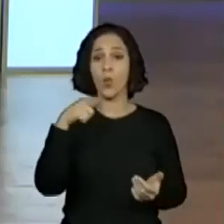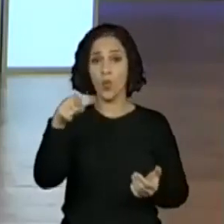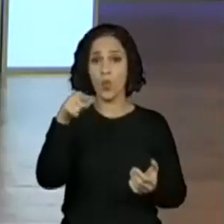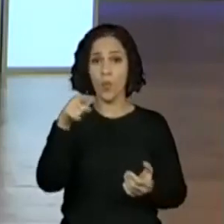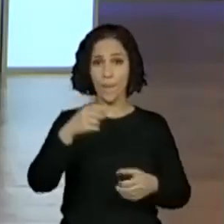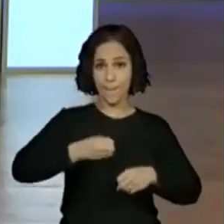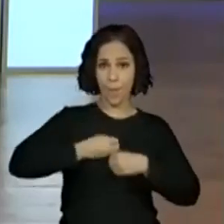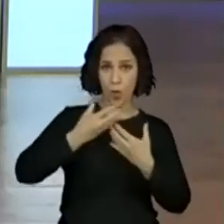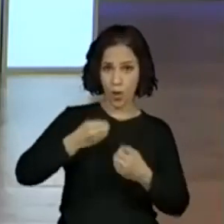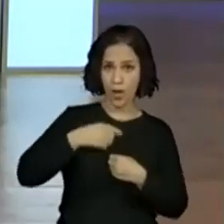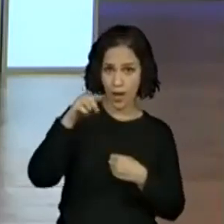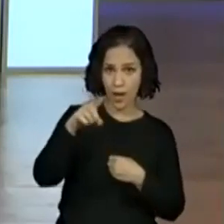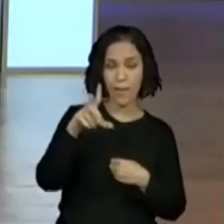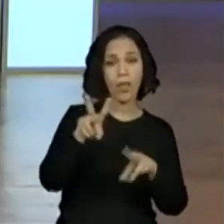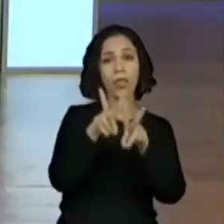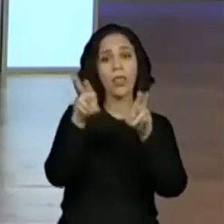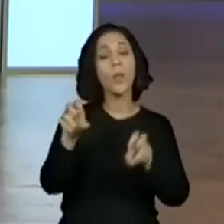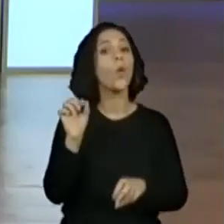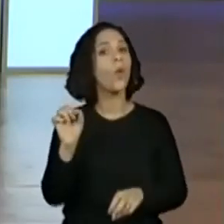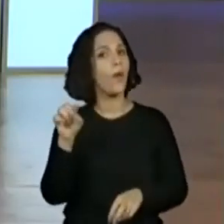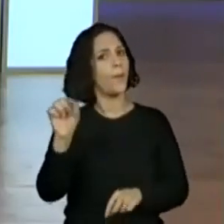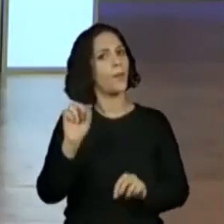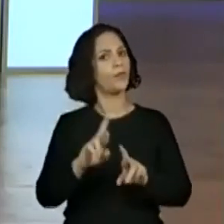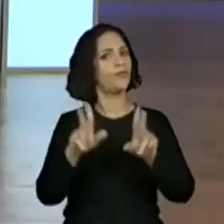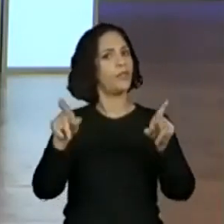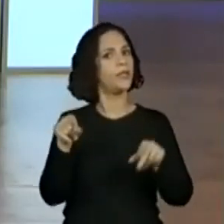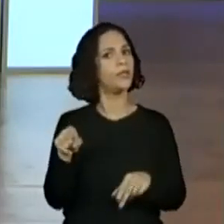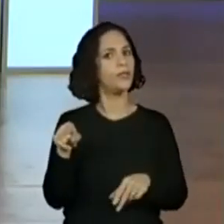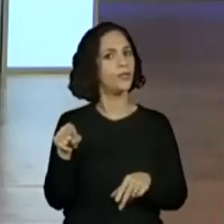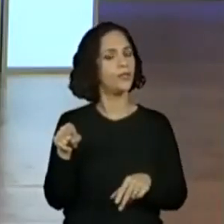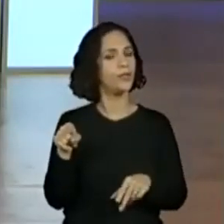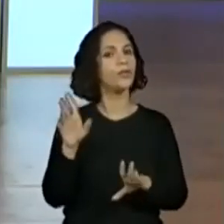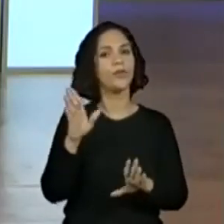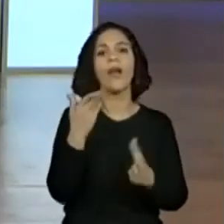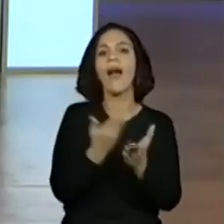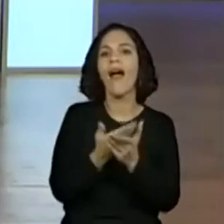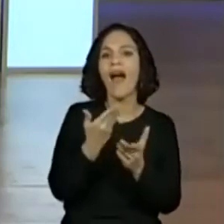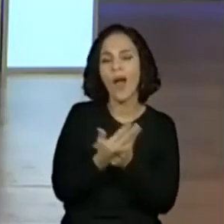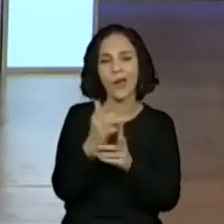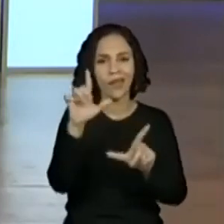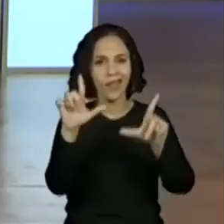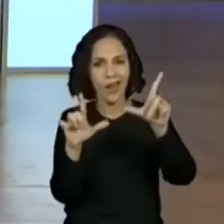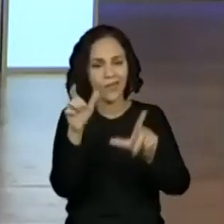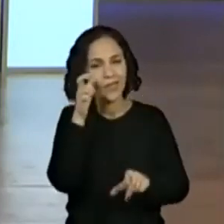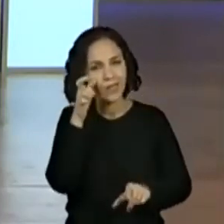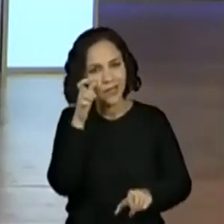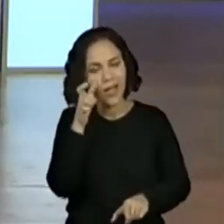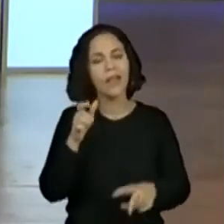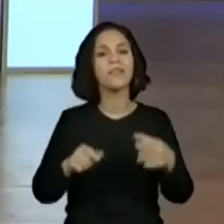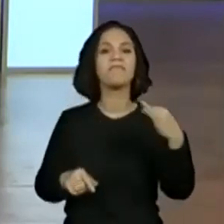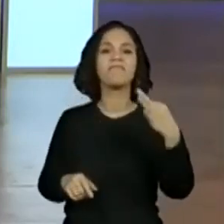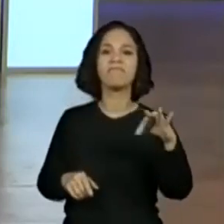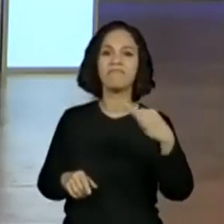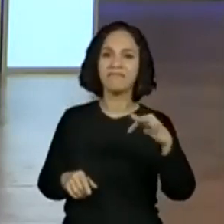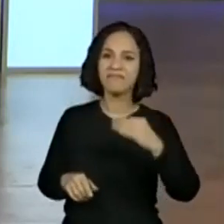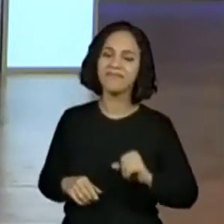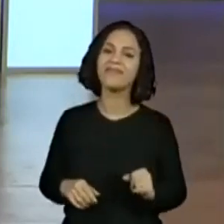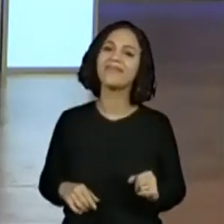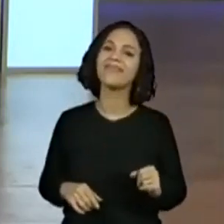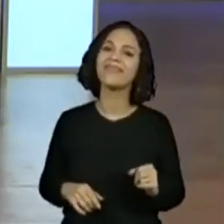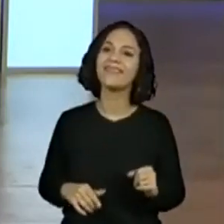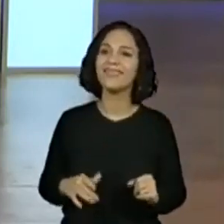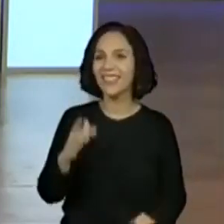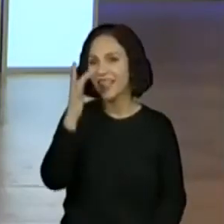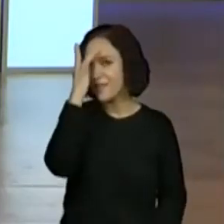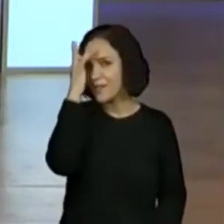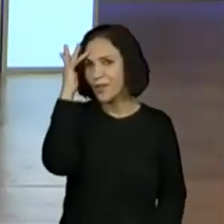nesse poema? Esse aqui é diferente. Ó, sobre as aulas na TV. O pessoal falou aqui, ó,